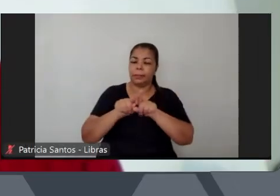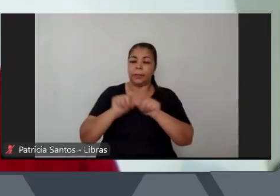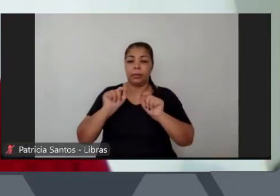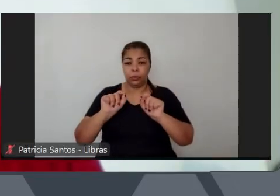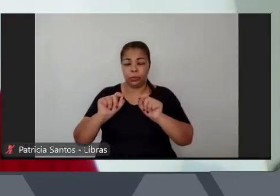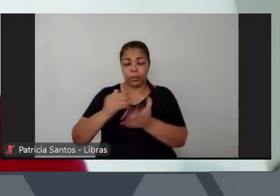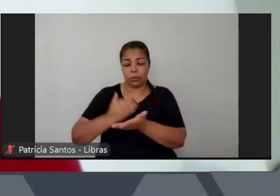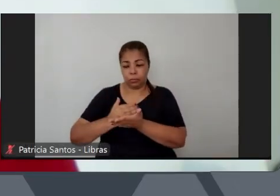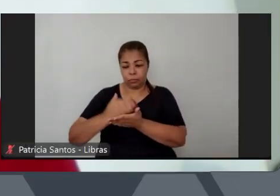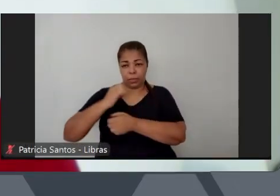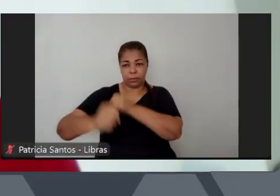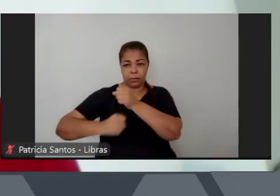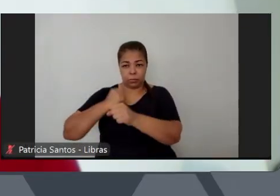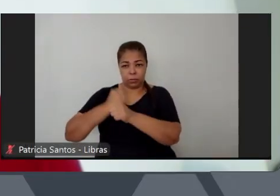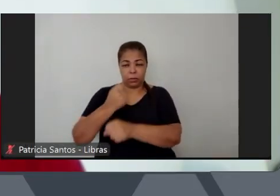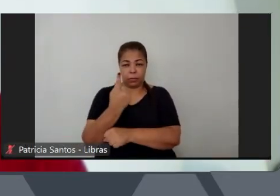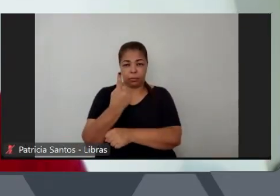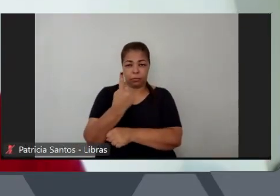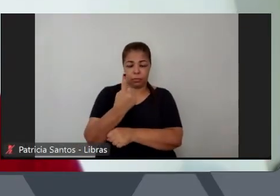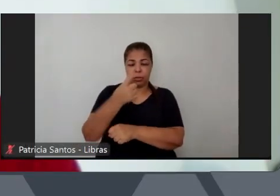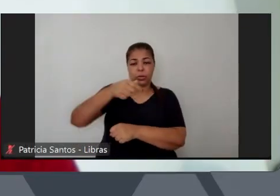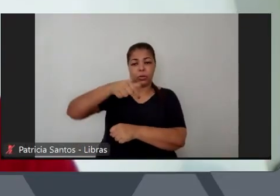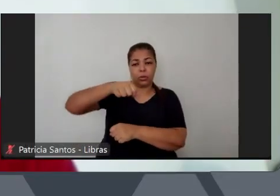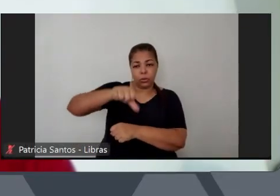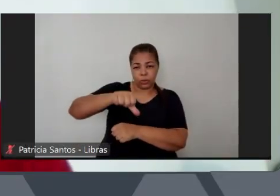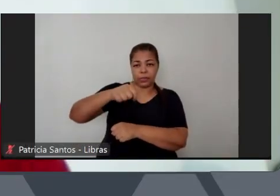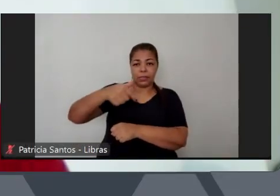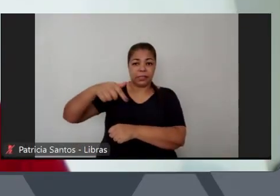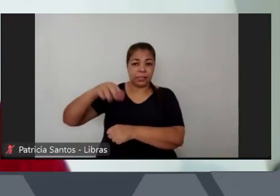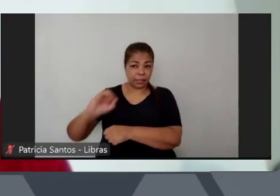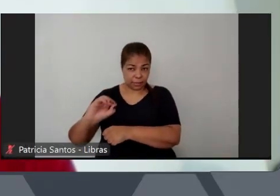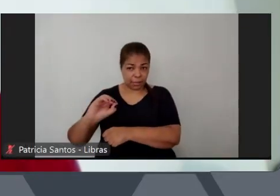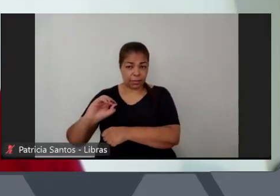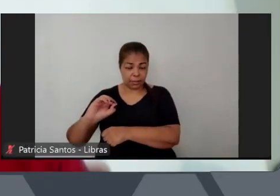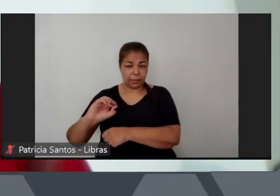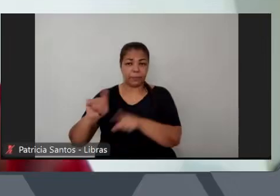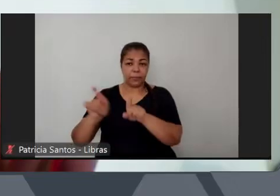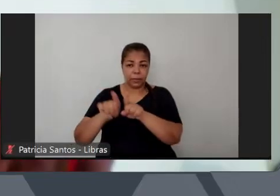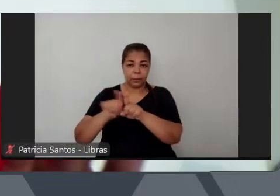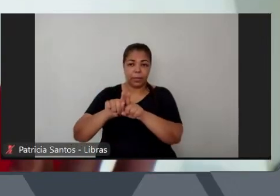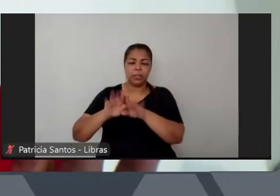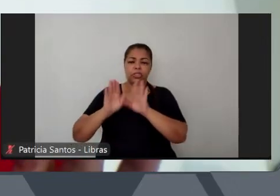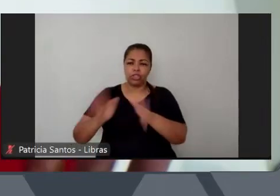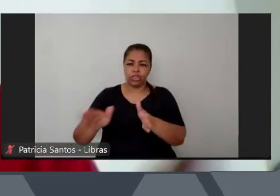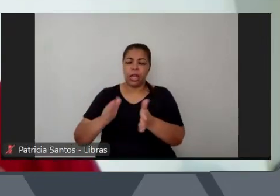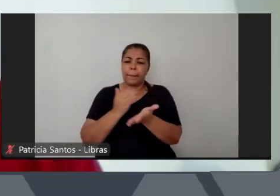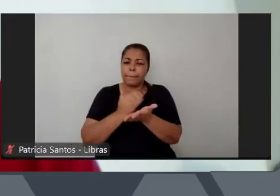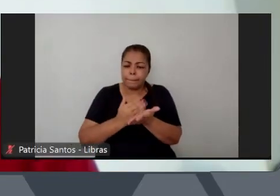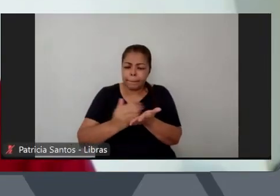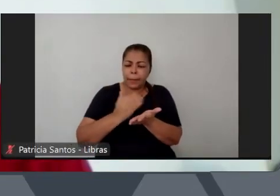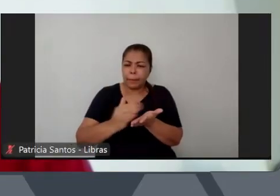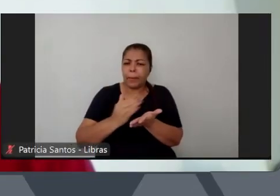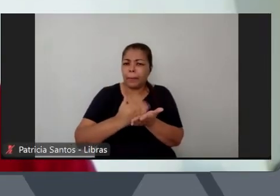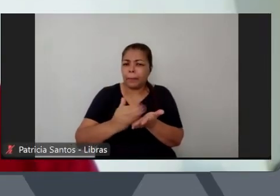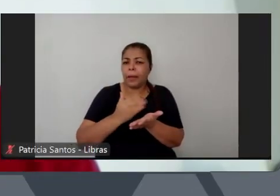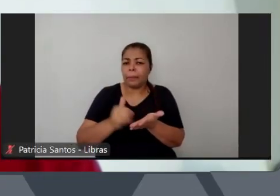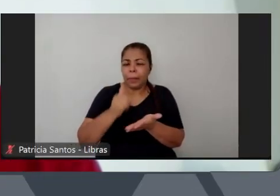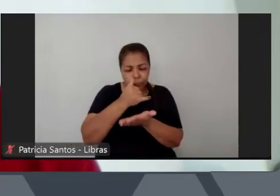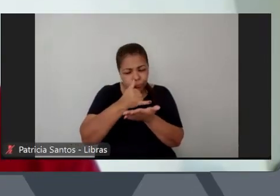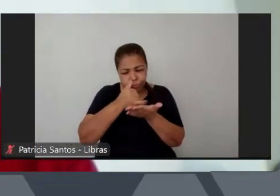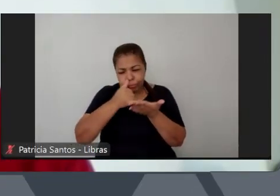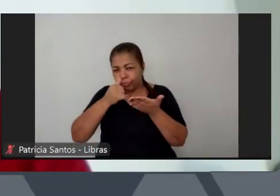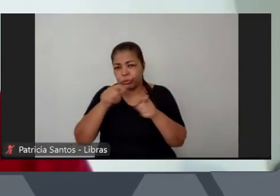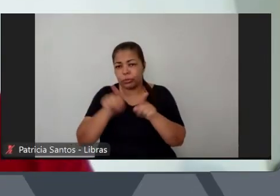e Medellín a partir da produção da cocaína percebem o potencial dessa